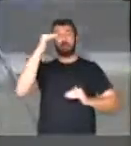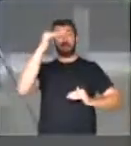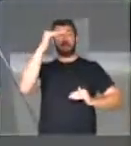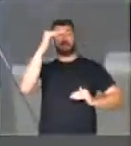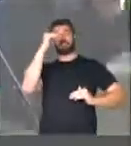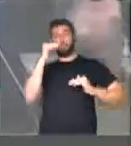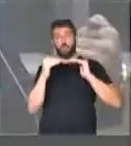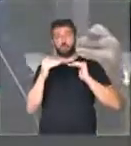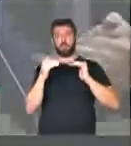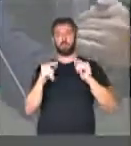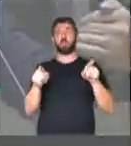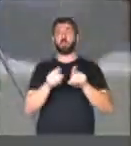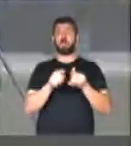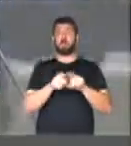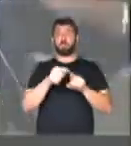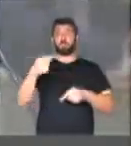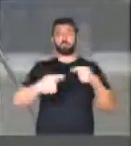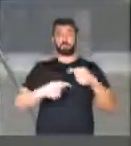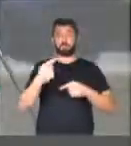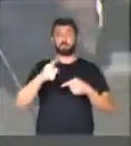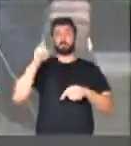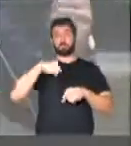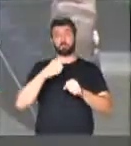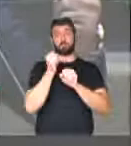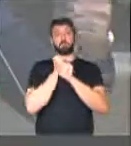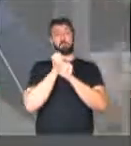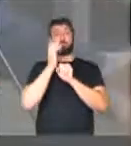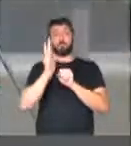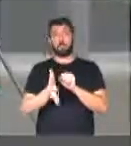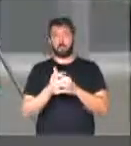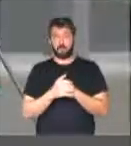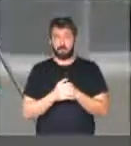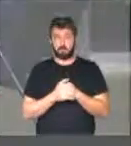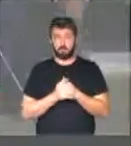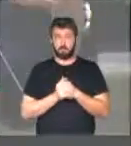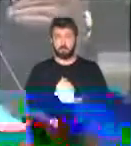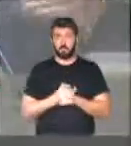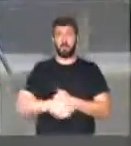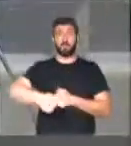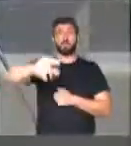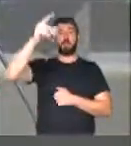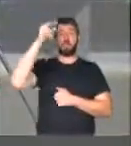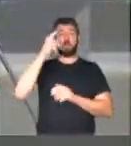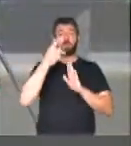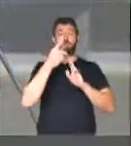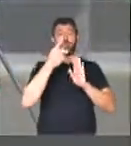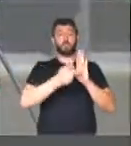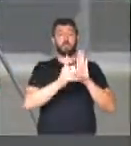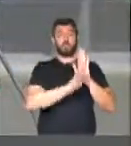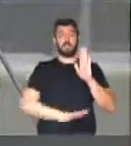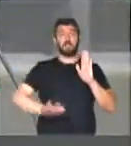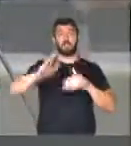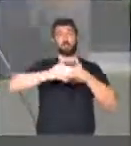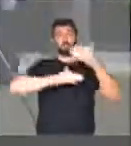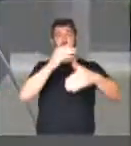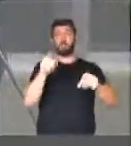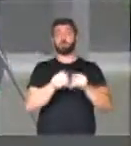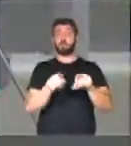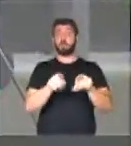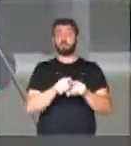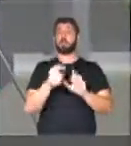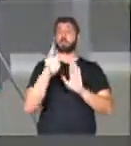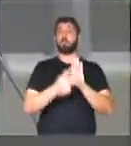desigualdades e para manter uma política que já é de longo prazo, desde os planos nacionais de desenvolvimento e os